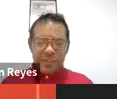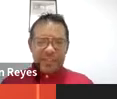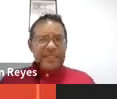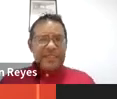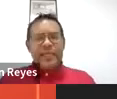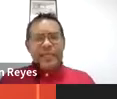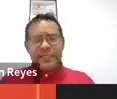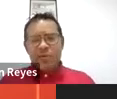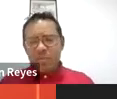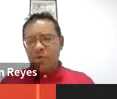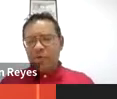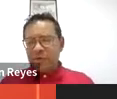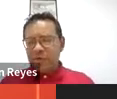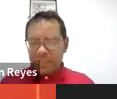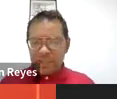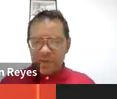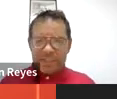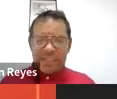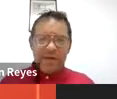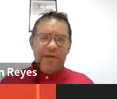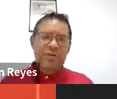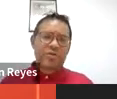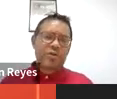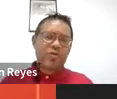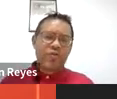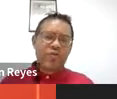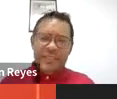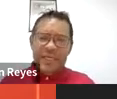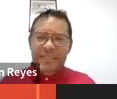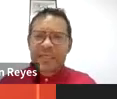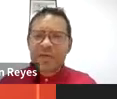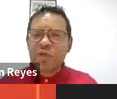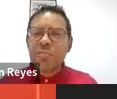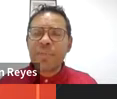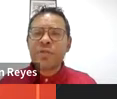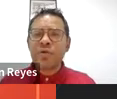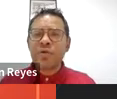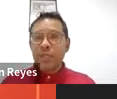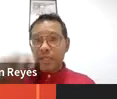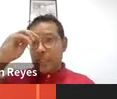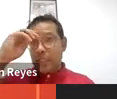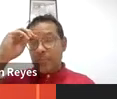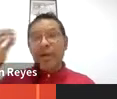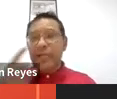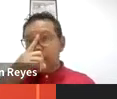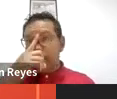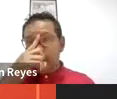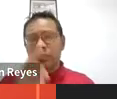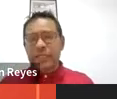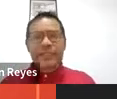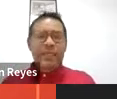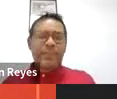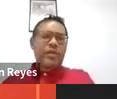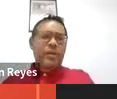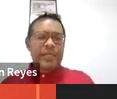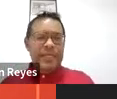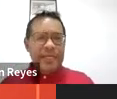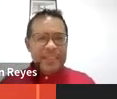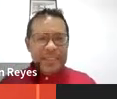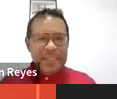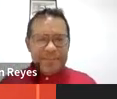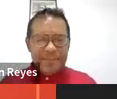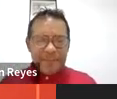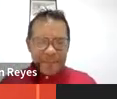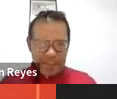centro de excelência como muito bem o destacava do Dr. Uviña há alguns momentos que marca a pauta neste âmbito na